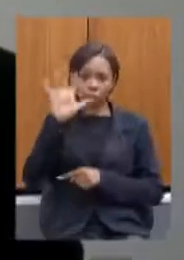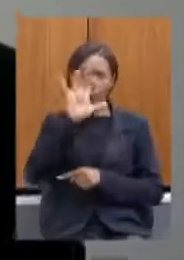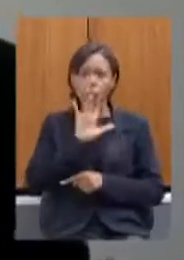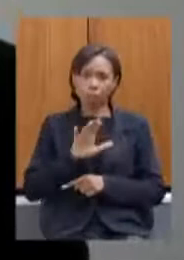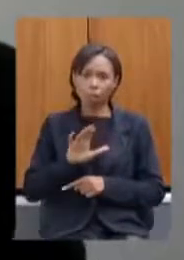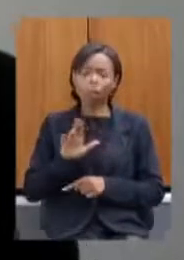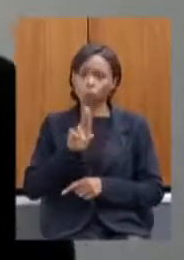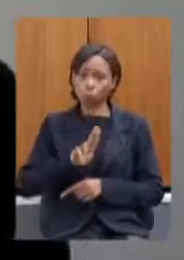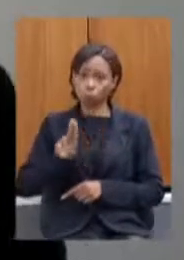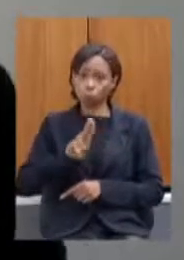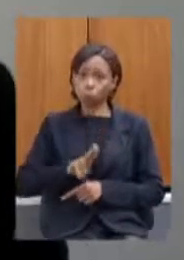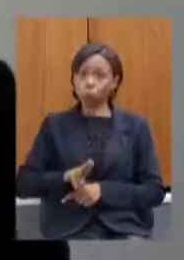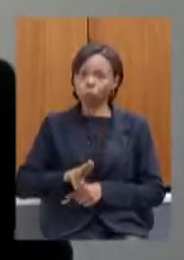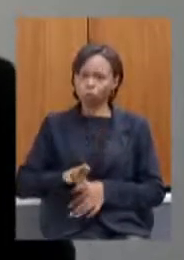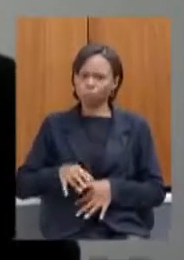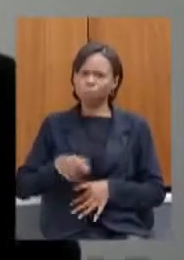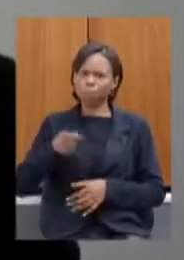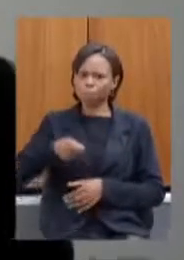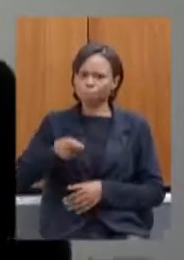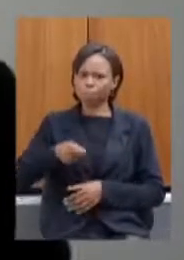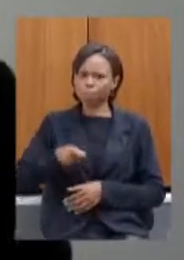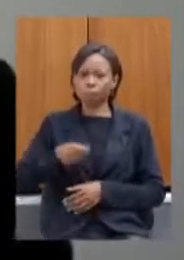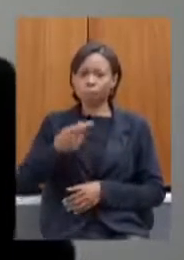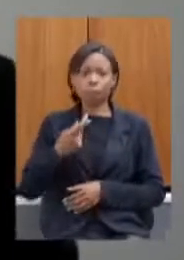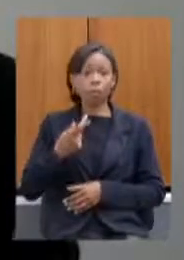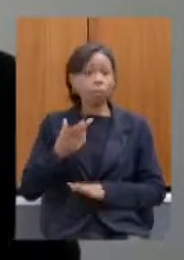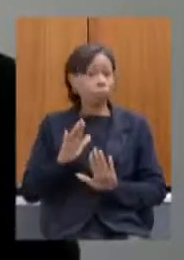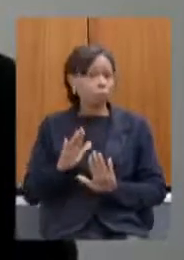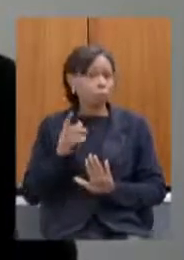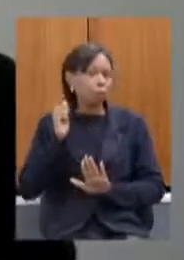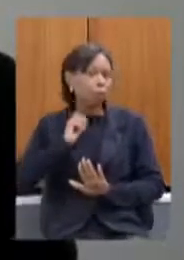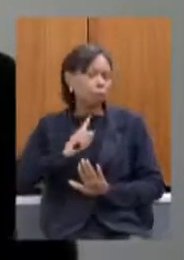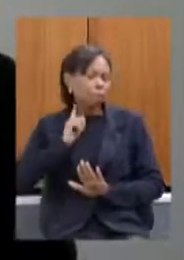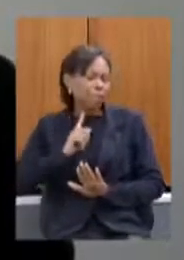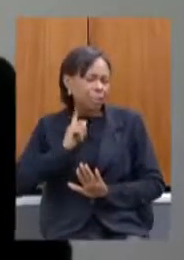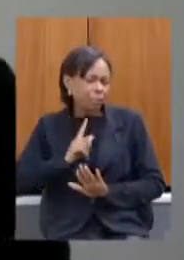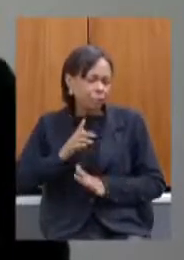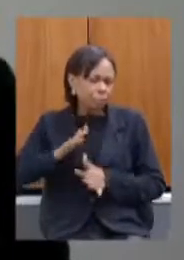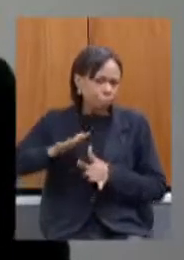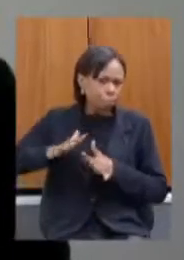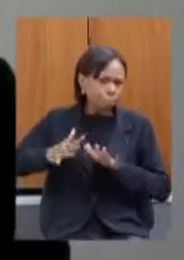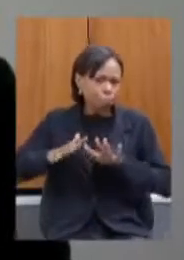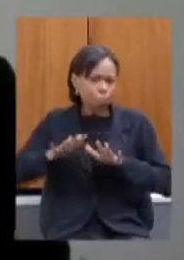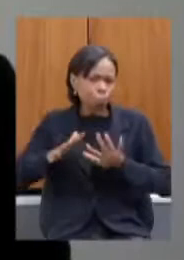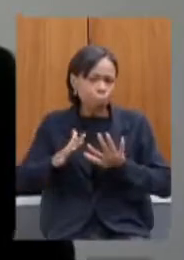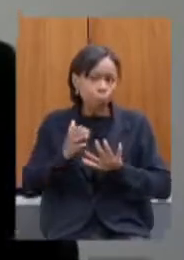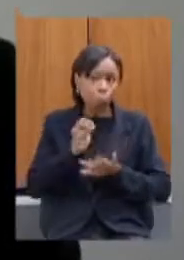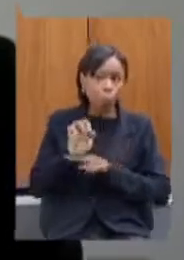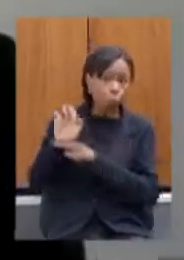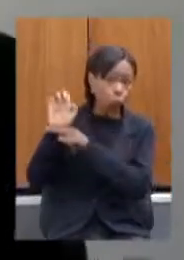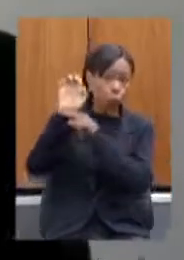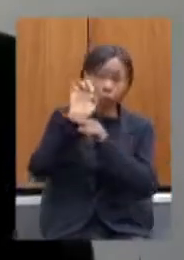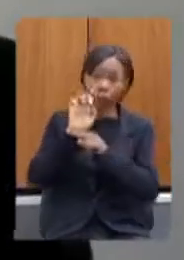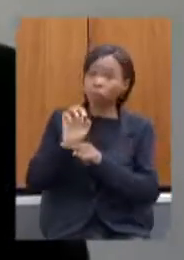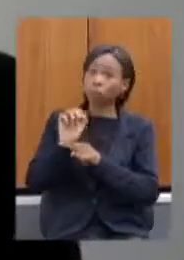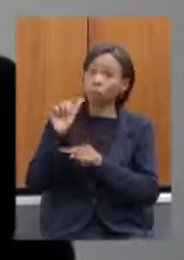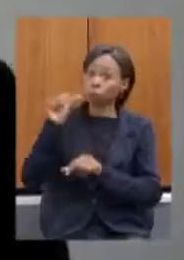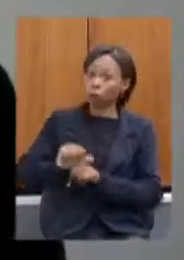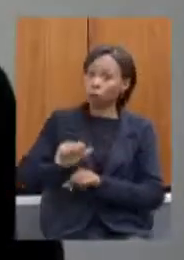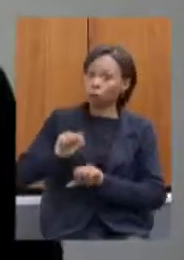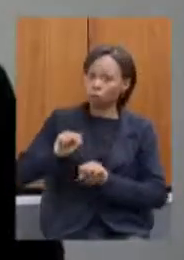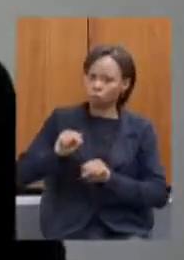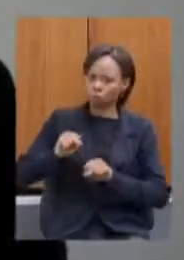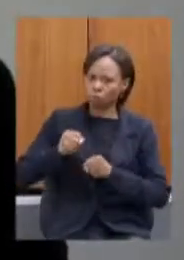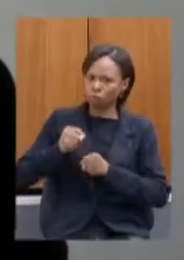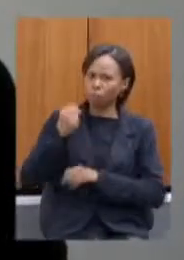contundente insisto Minas é até comedido frente a outros a outros estados até muito mais agressivos